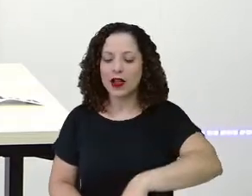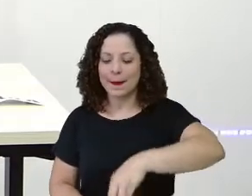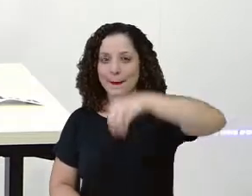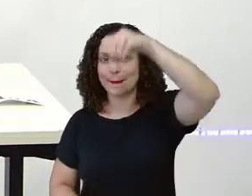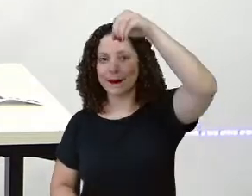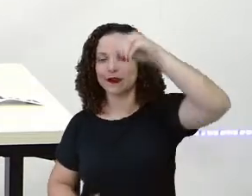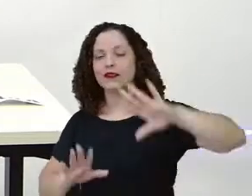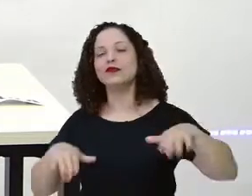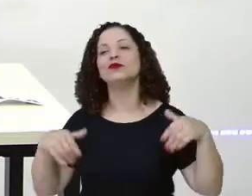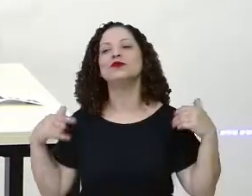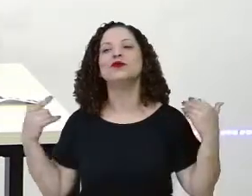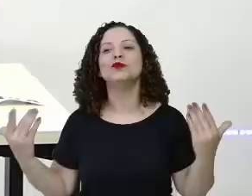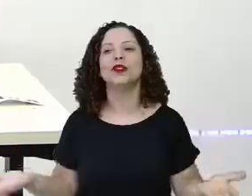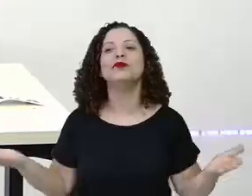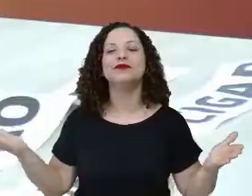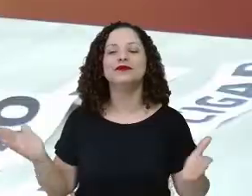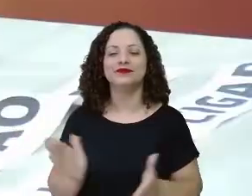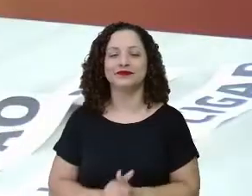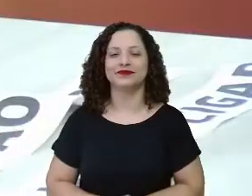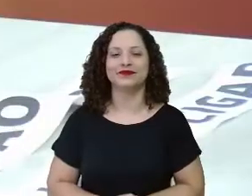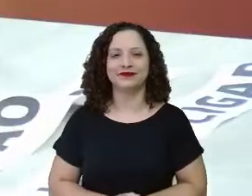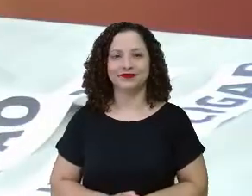Qual será o que tem aí agora?